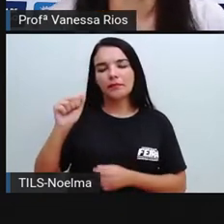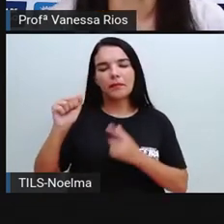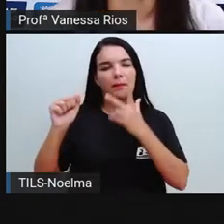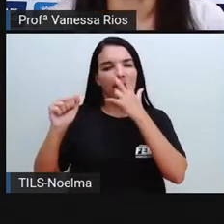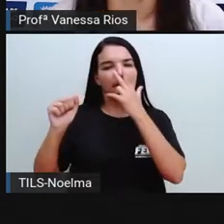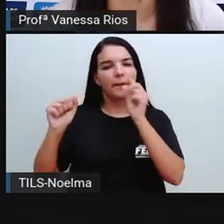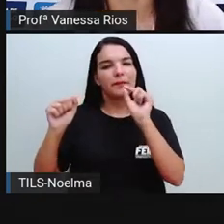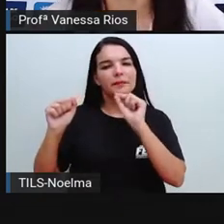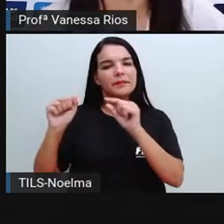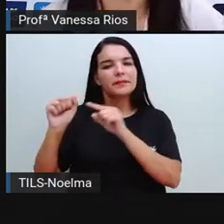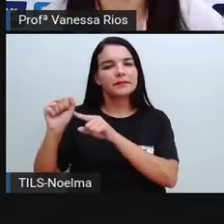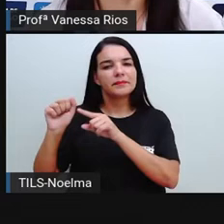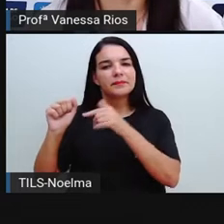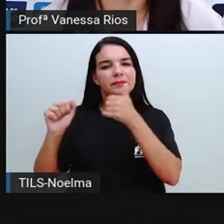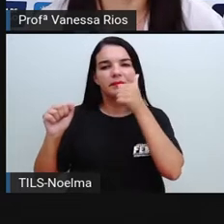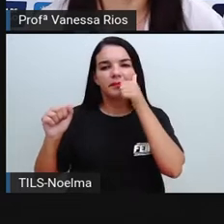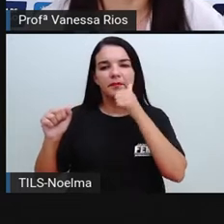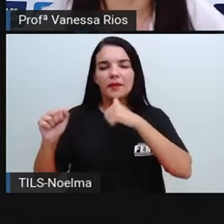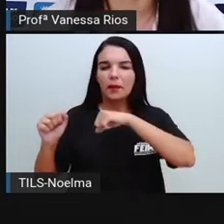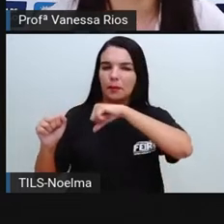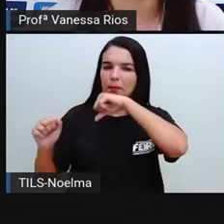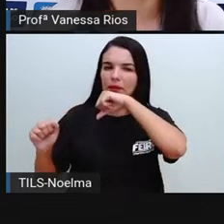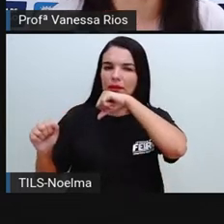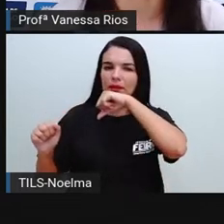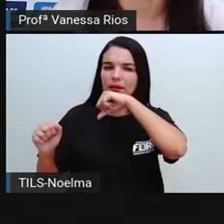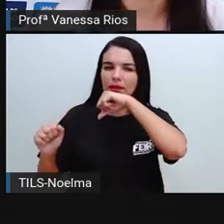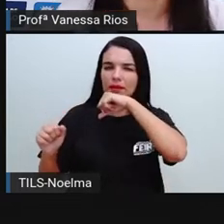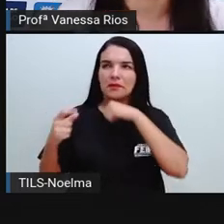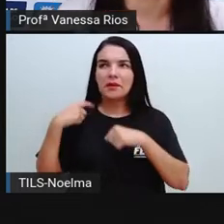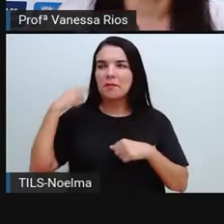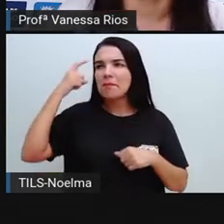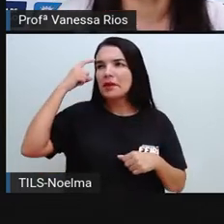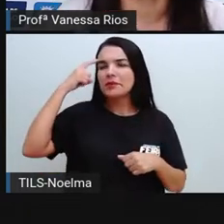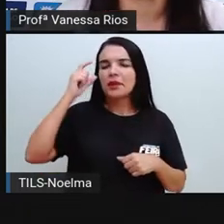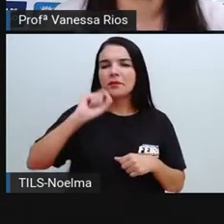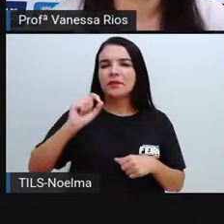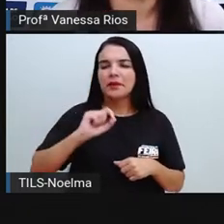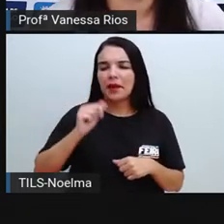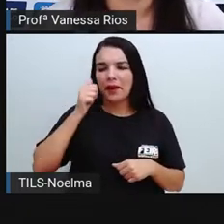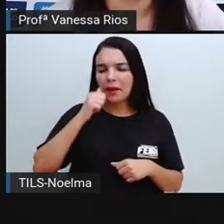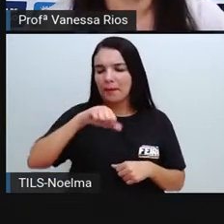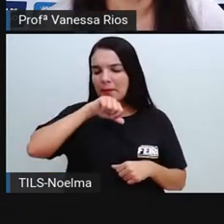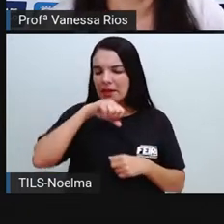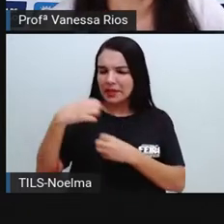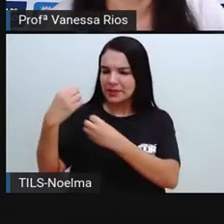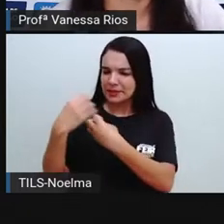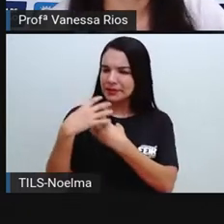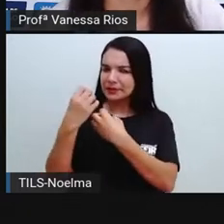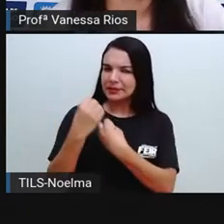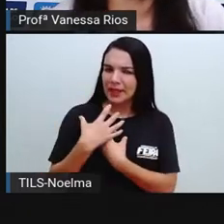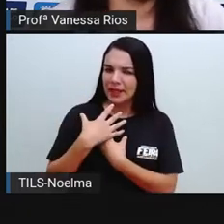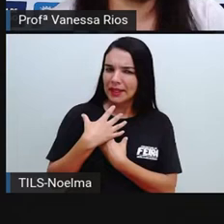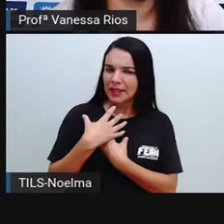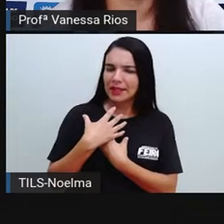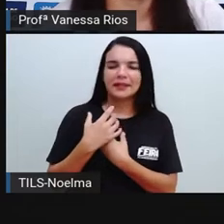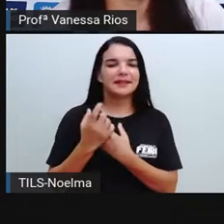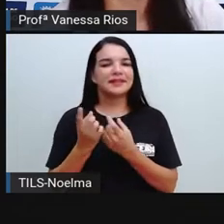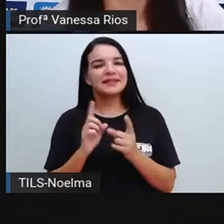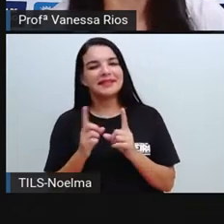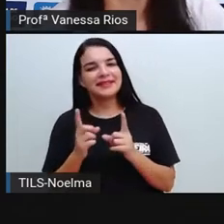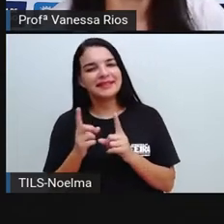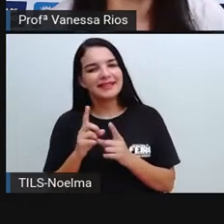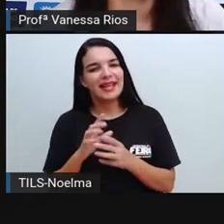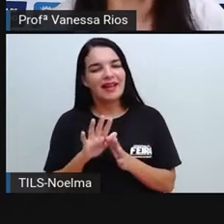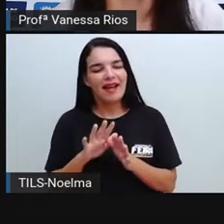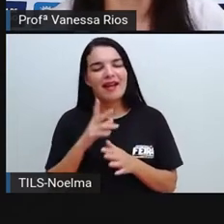de repente, achar que língua materna é a língua que a nossa mãe nos ensina. Poderia ser bem simples, né? Ou